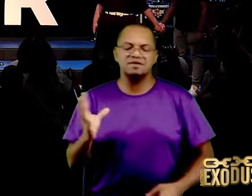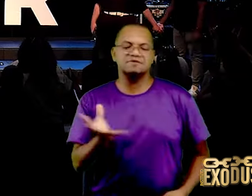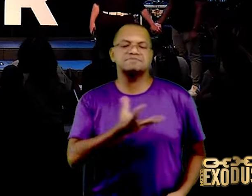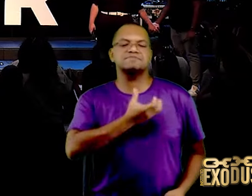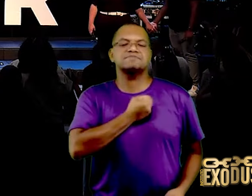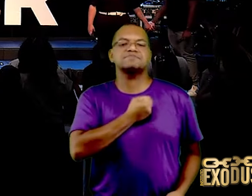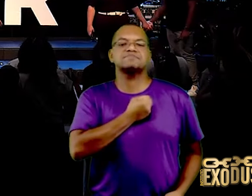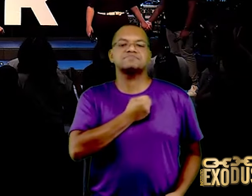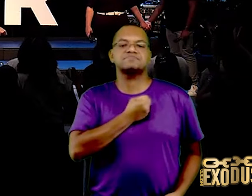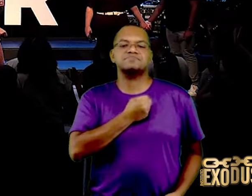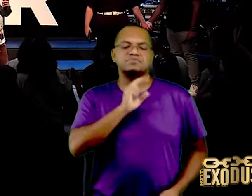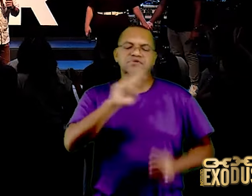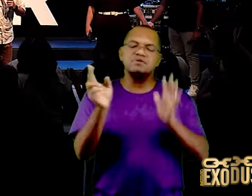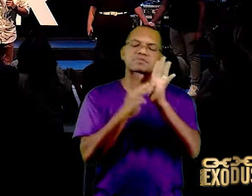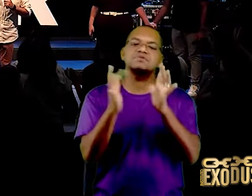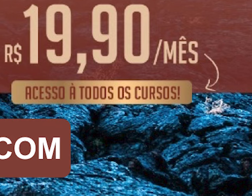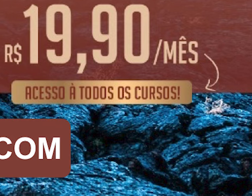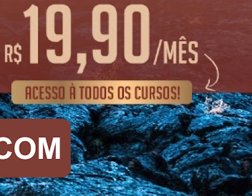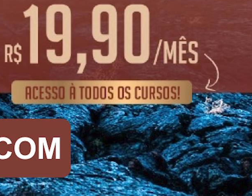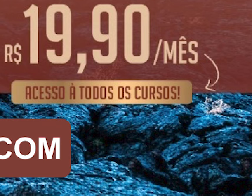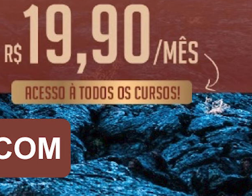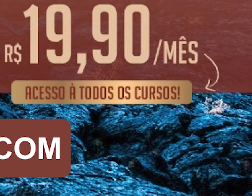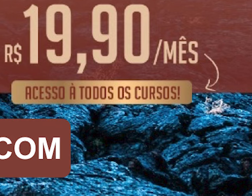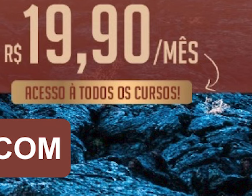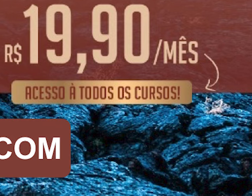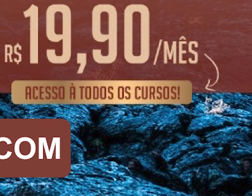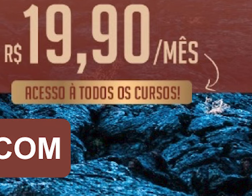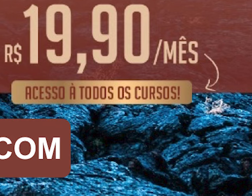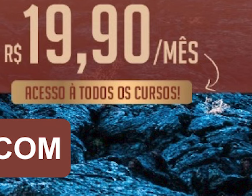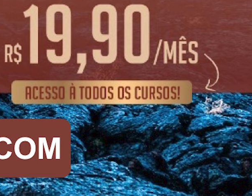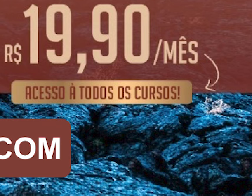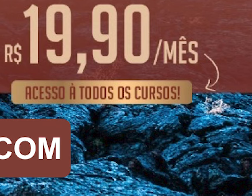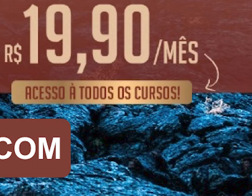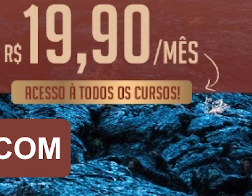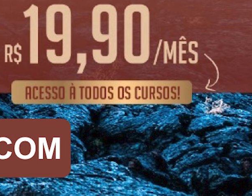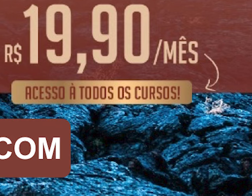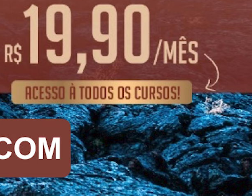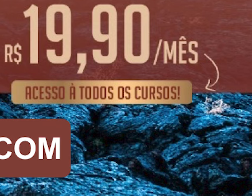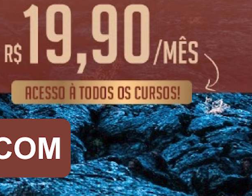eu em nome de Jesus, saio da defensiva,